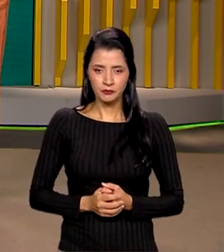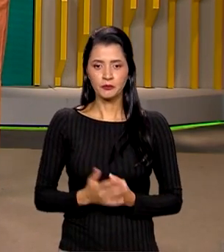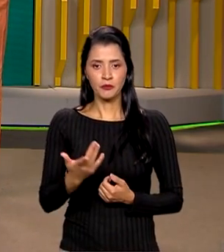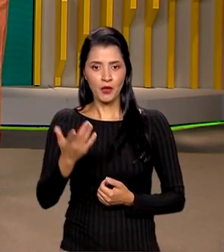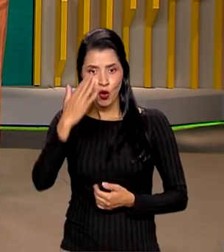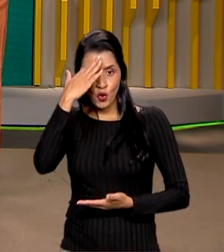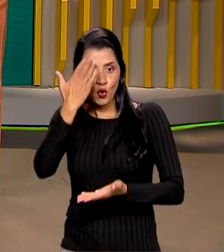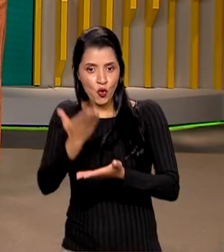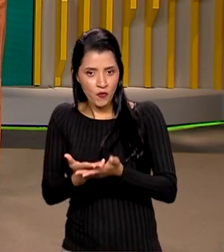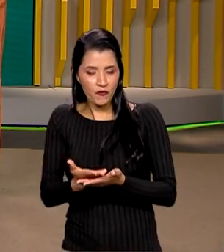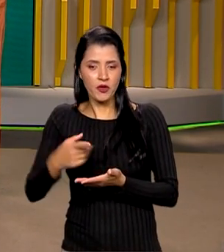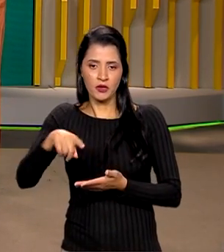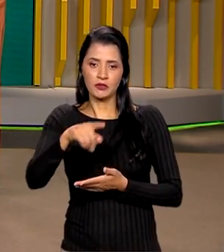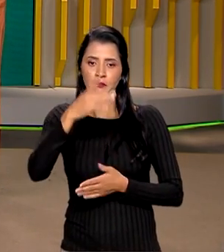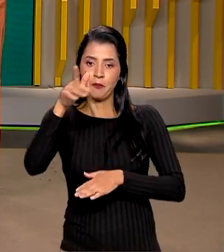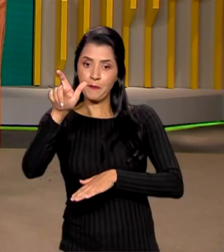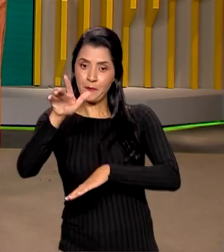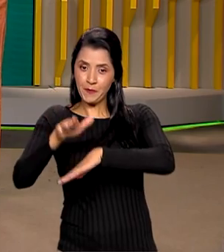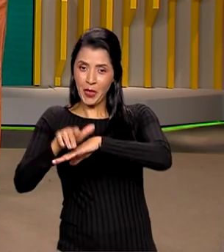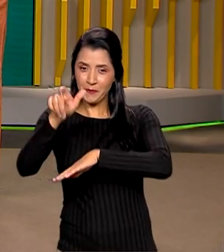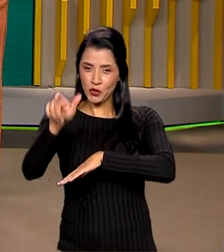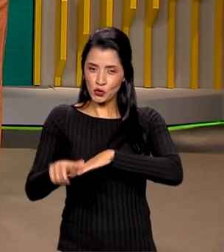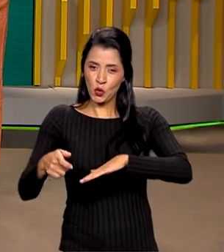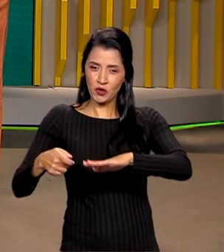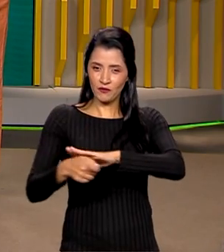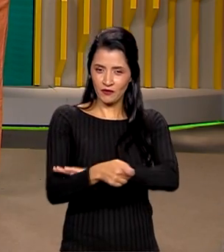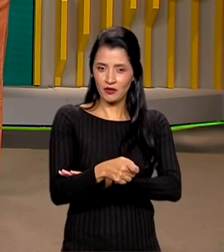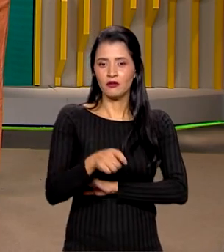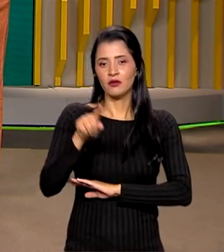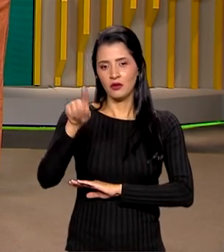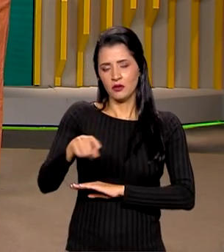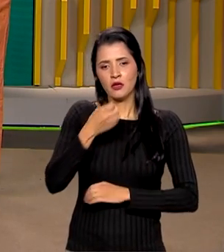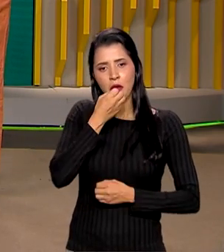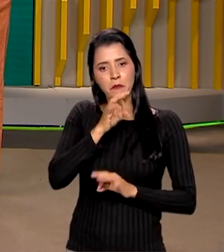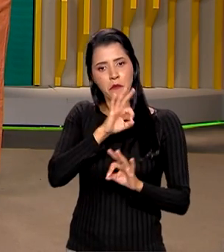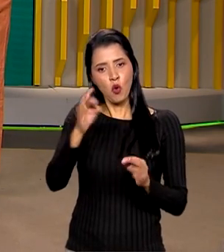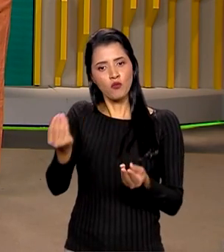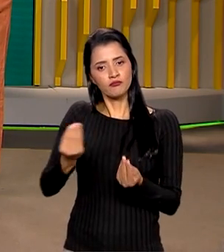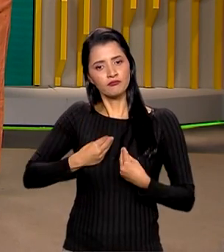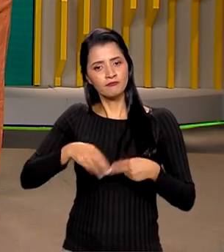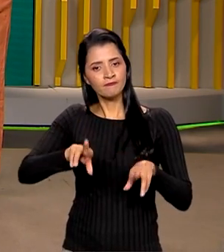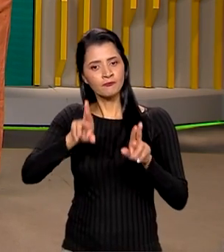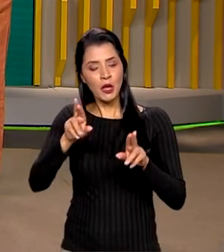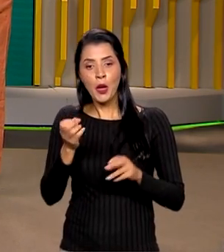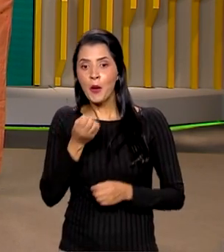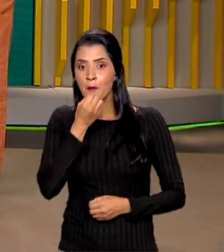a confiança do investidor, né, Roberto? Isso, muito bom. Isso traz aí uma expectativa boa de retomada mesmo, de crescimento. bom.